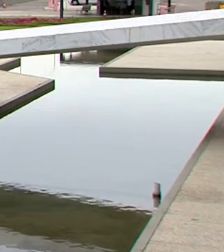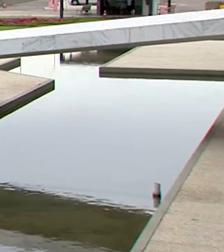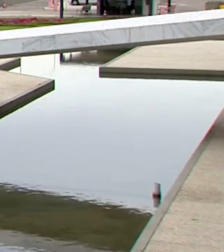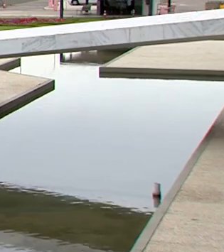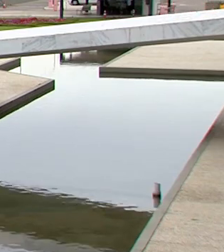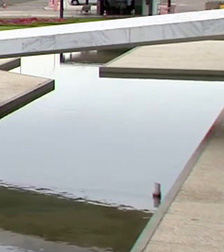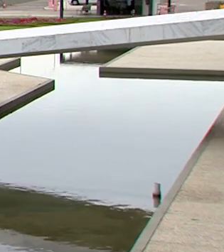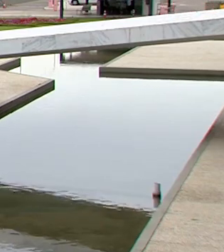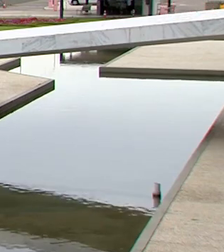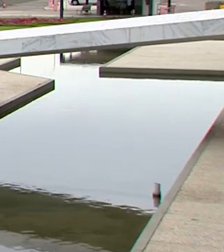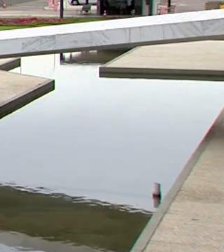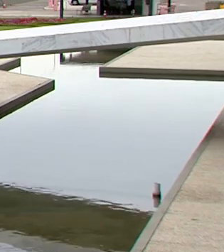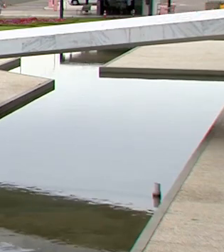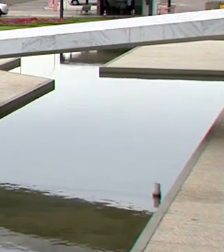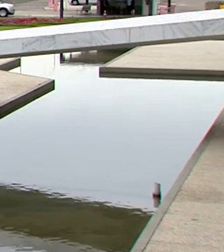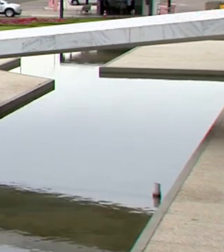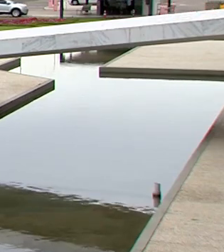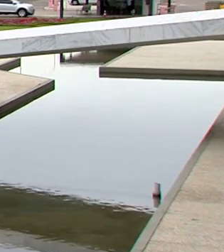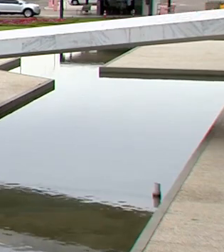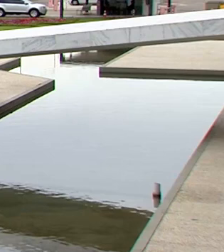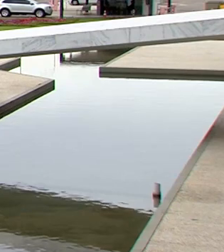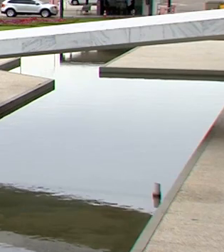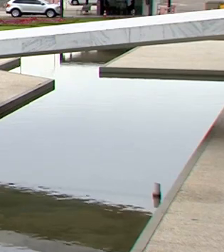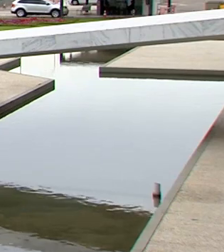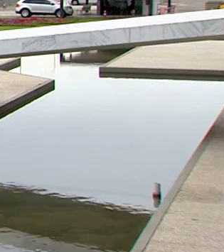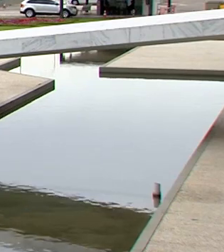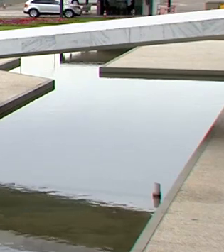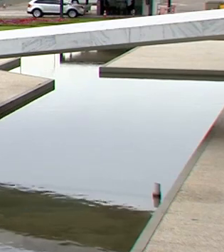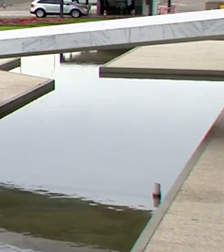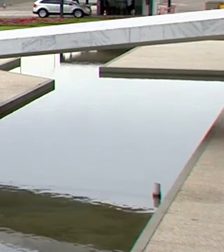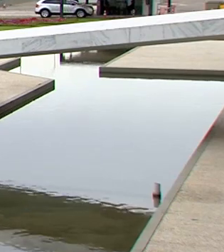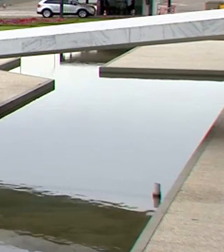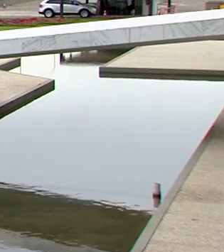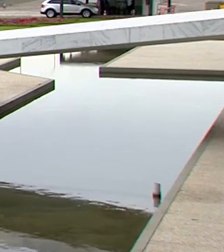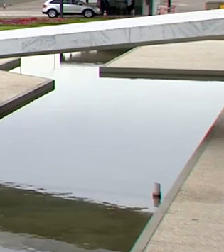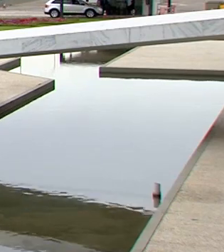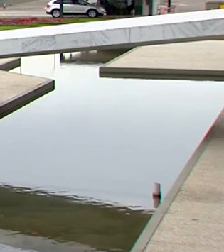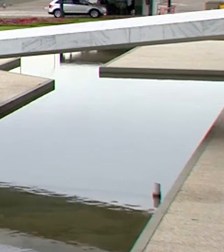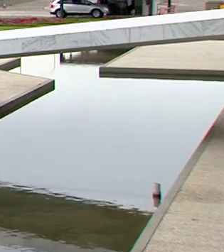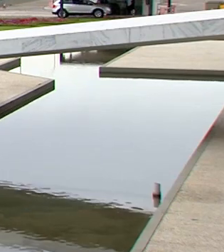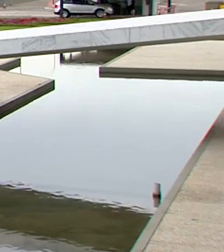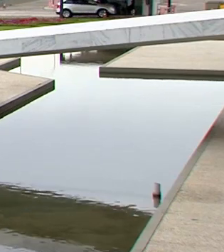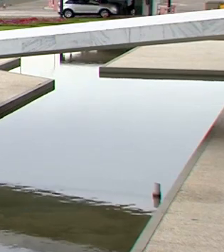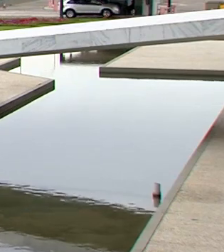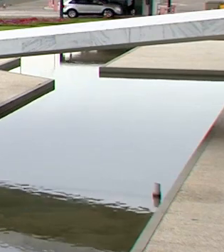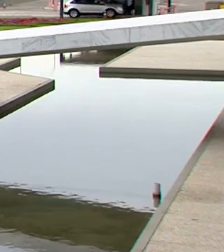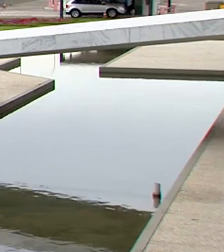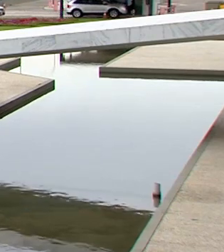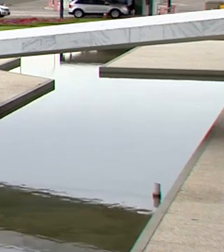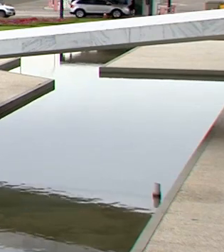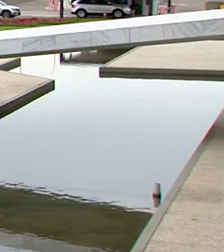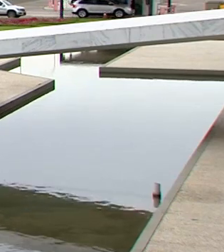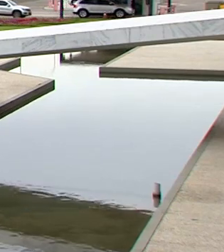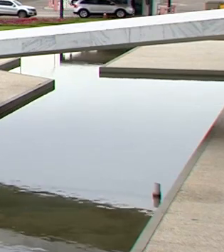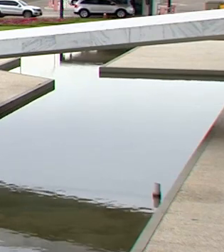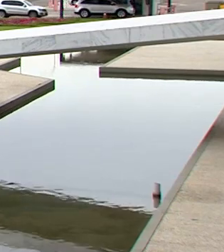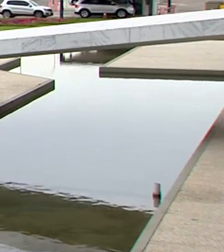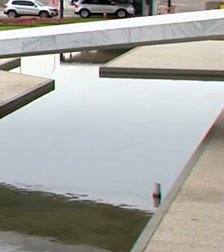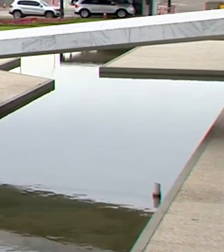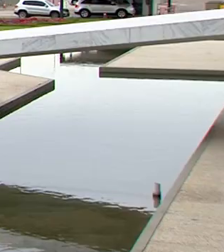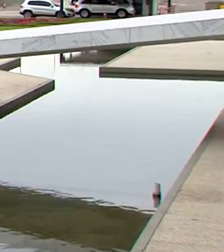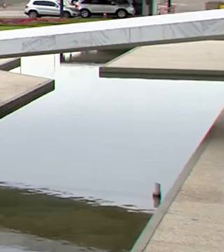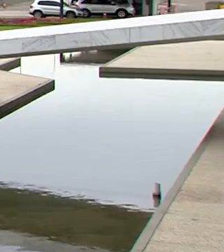respondendo a perguntas dos parlamentares sobre o bloqueio de 30% das verbas do ensino superior. Vamos ver como foi a sessão de ontem.